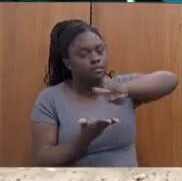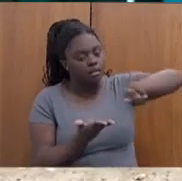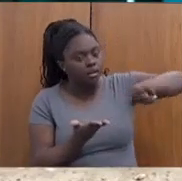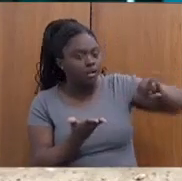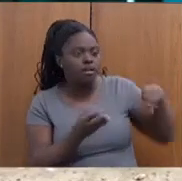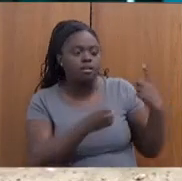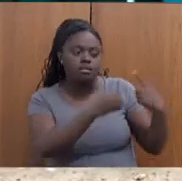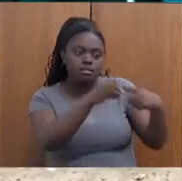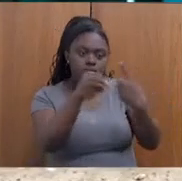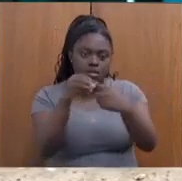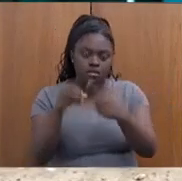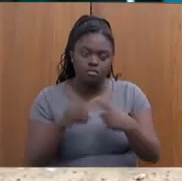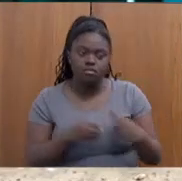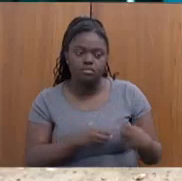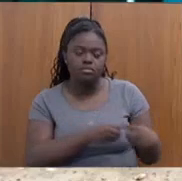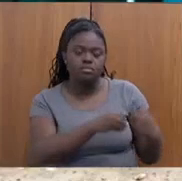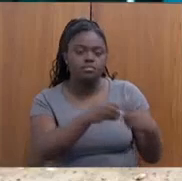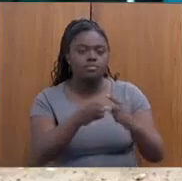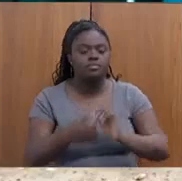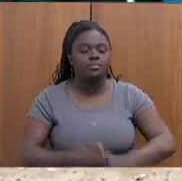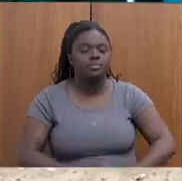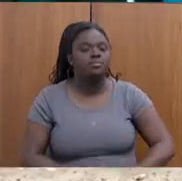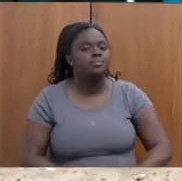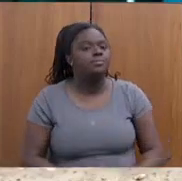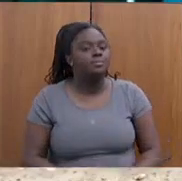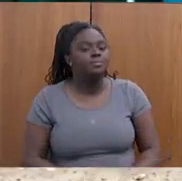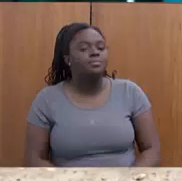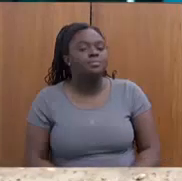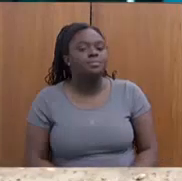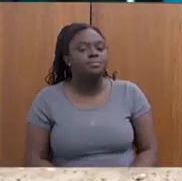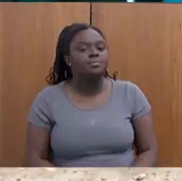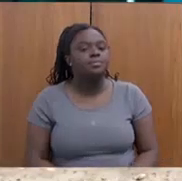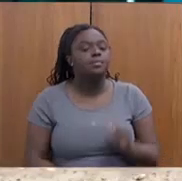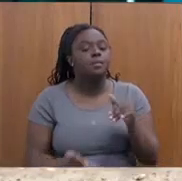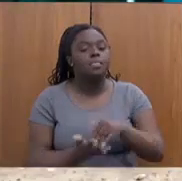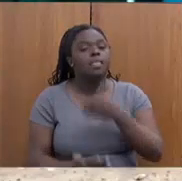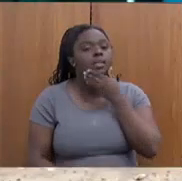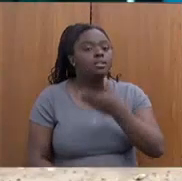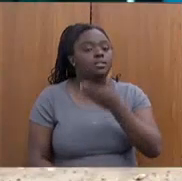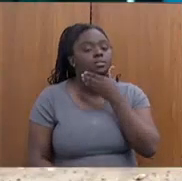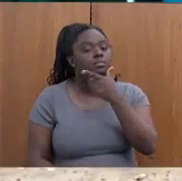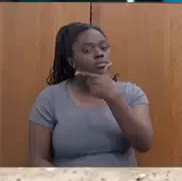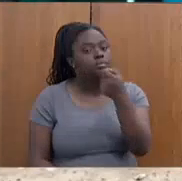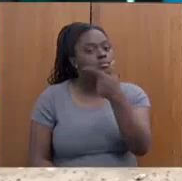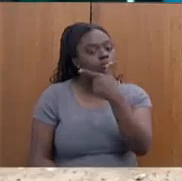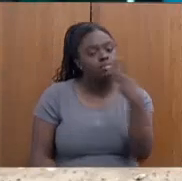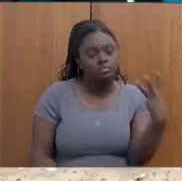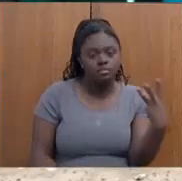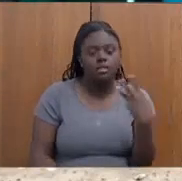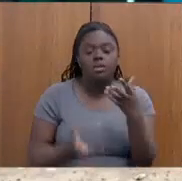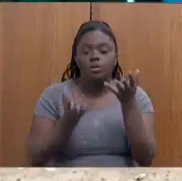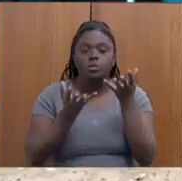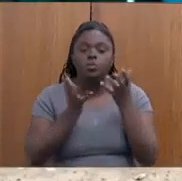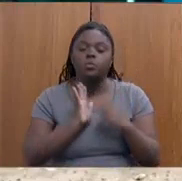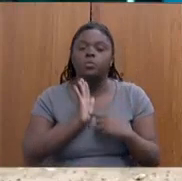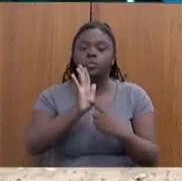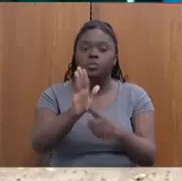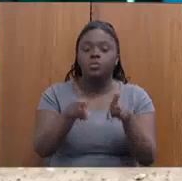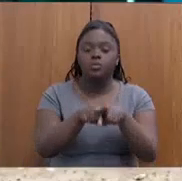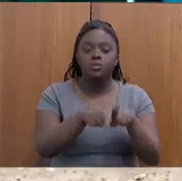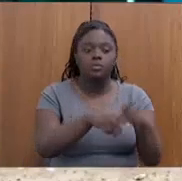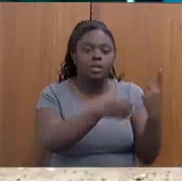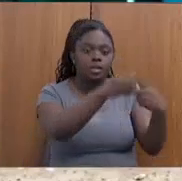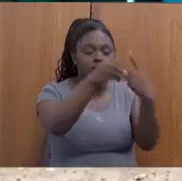Montes Claros, Posto de Caldas, Sete Lagos e Uberaba, até dezembro de 2023. Gostaria de esclarecer que os municípios